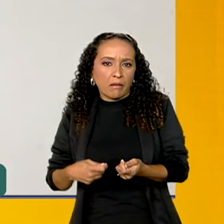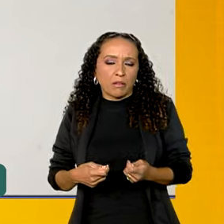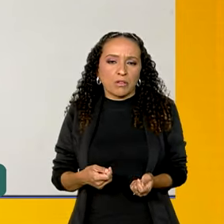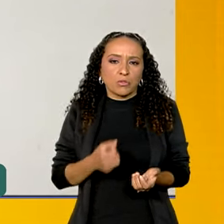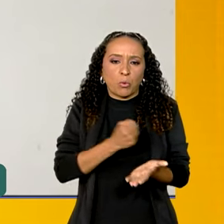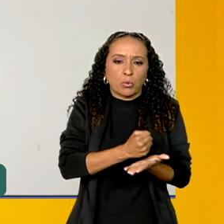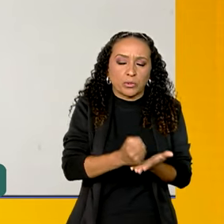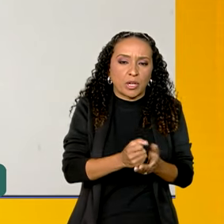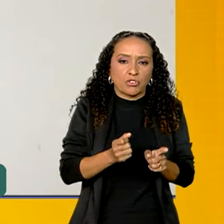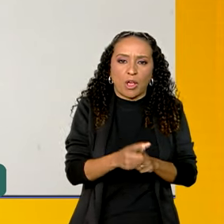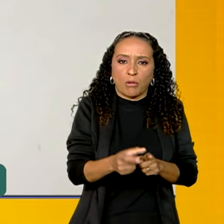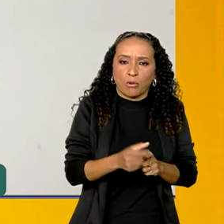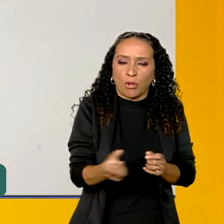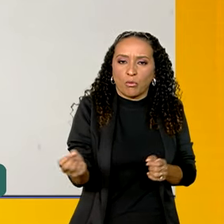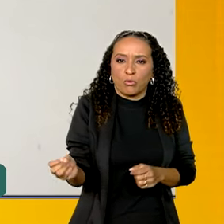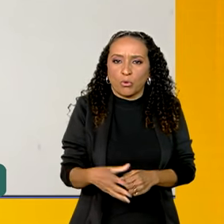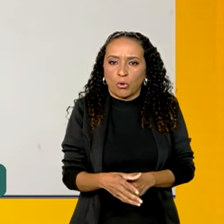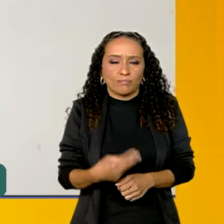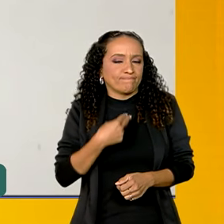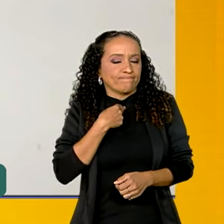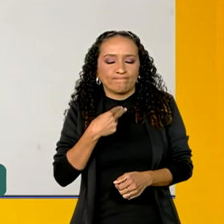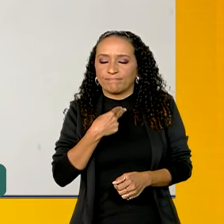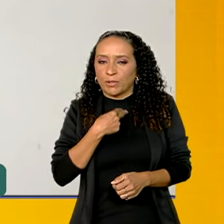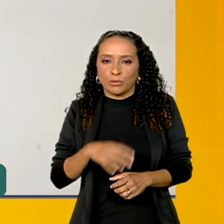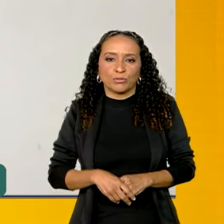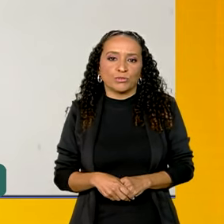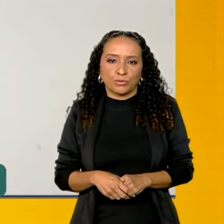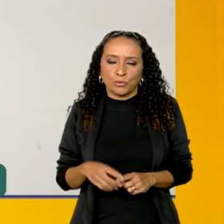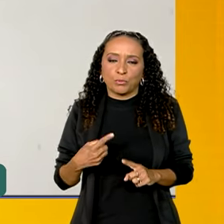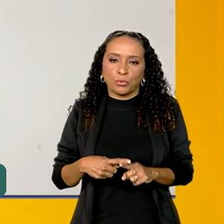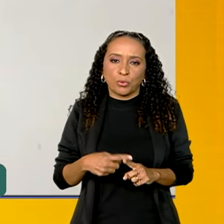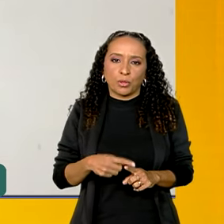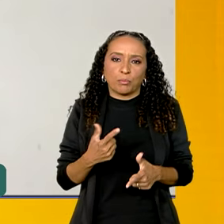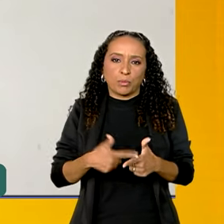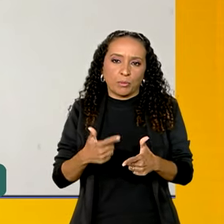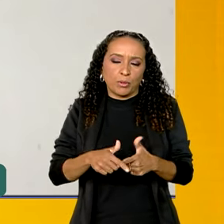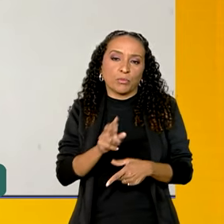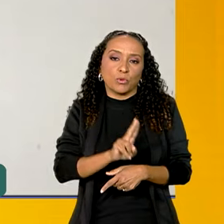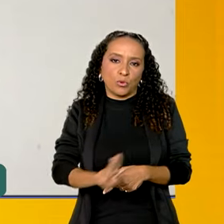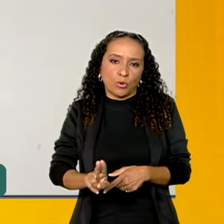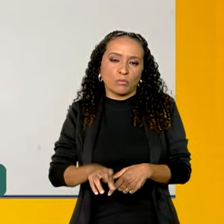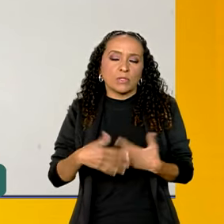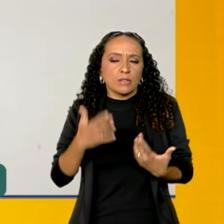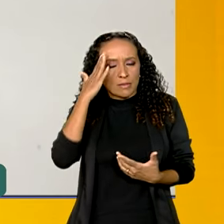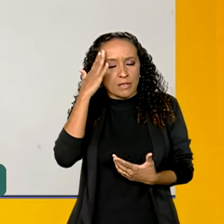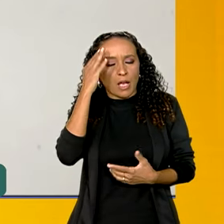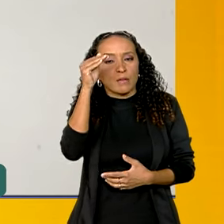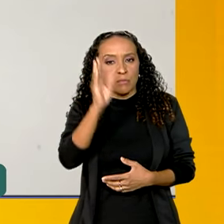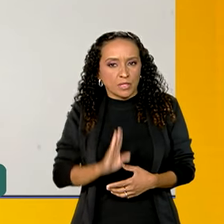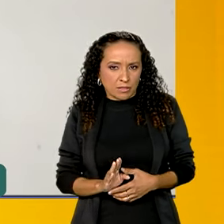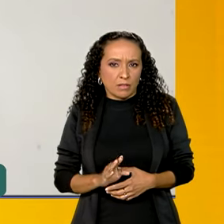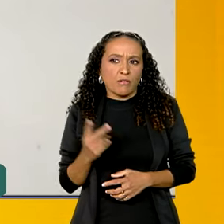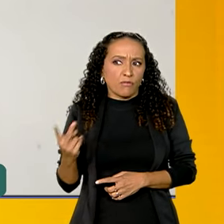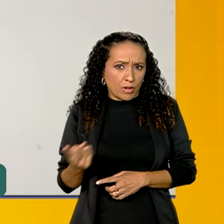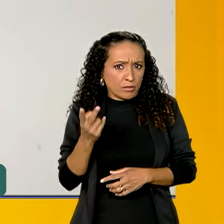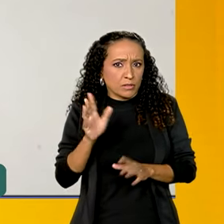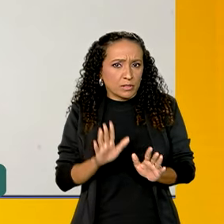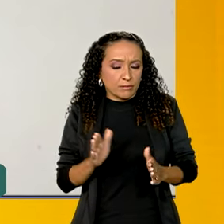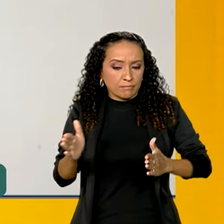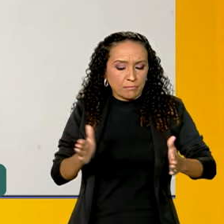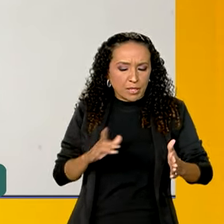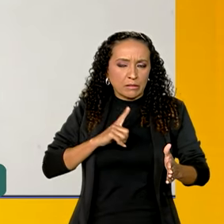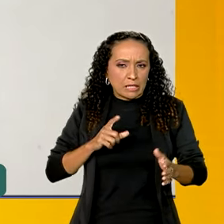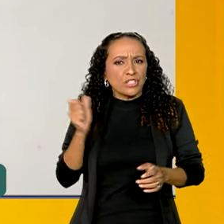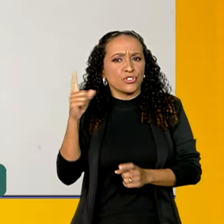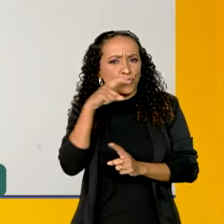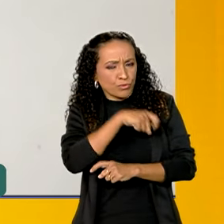um contrato de aluguel novo. Então, fica ali com o nome pendurado. E o brasileiro, a gente sabe que valoriza muito isso, só que a gente veio realmente num período em teve